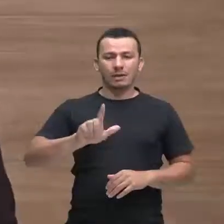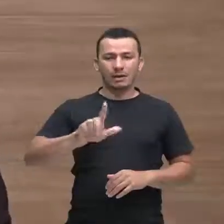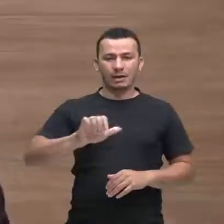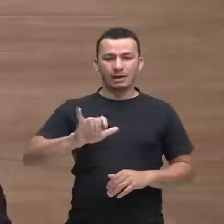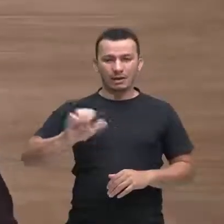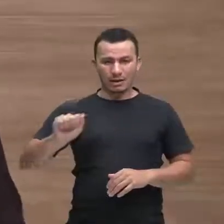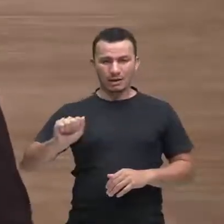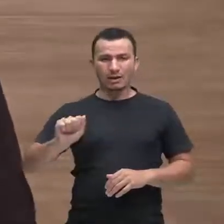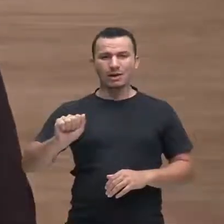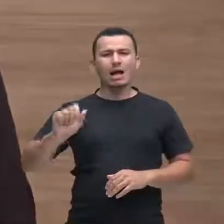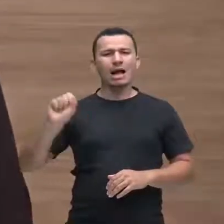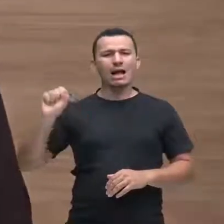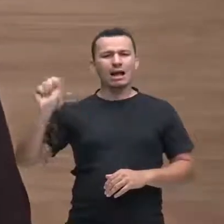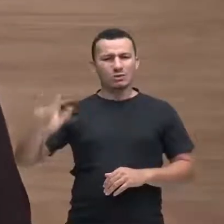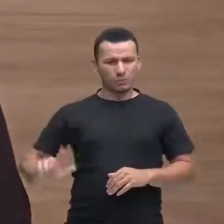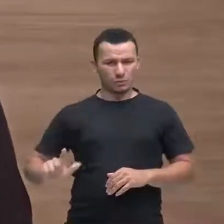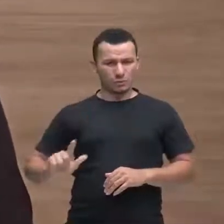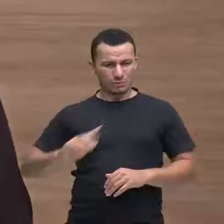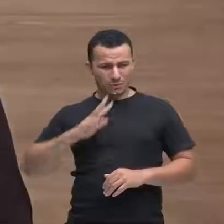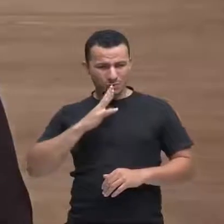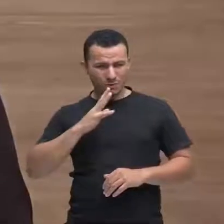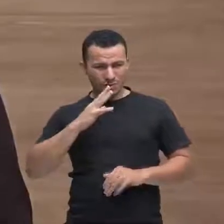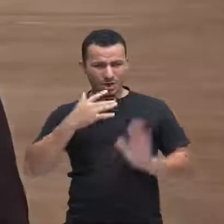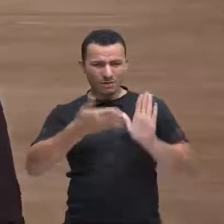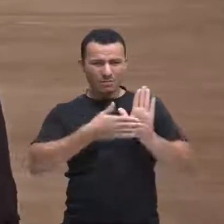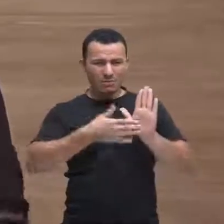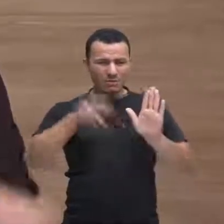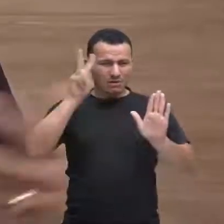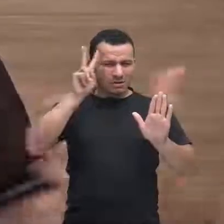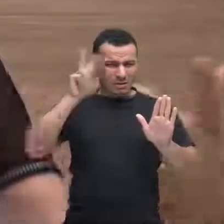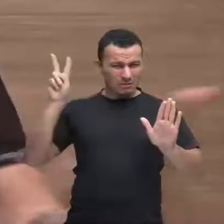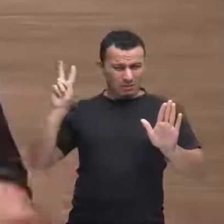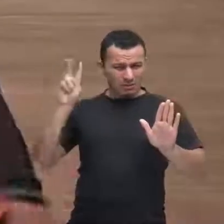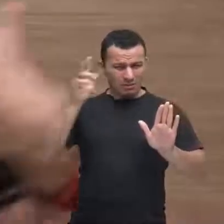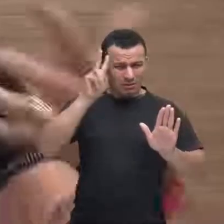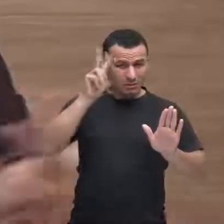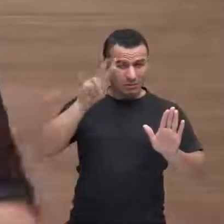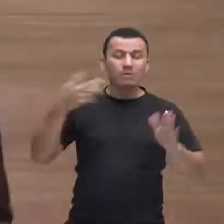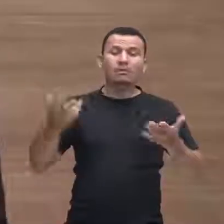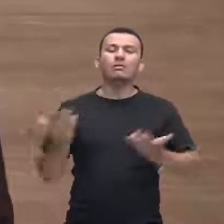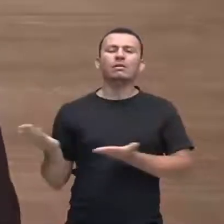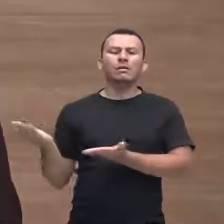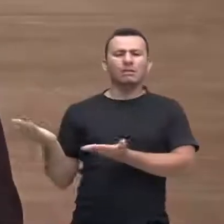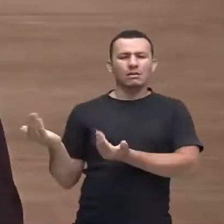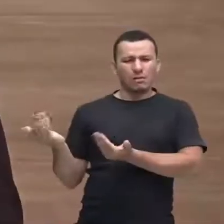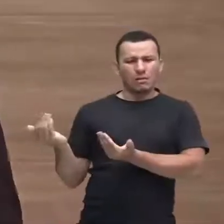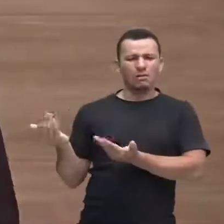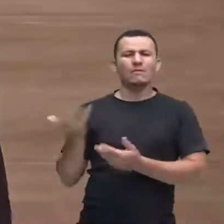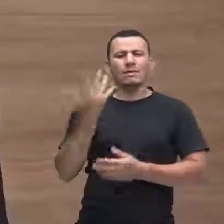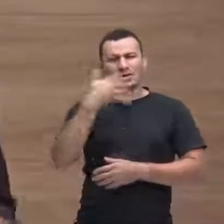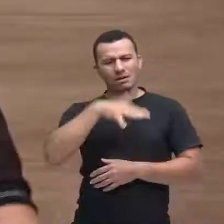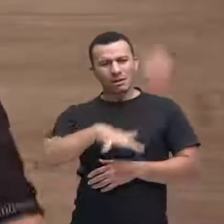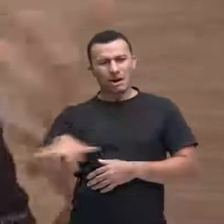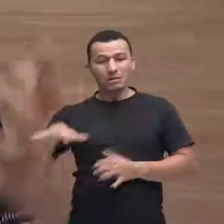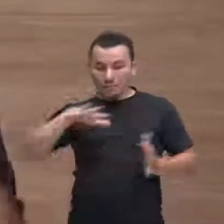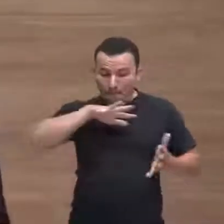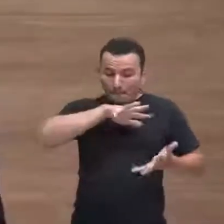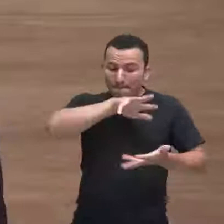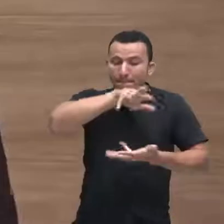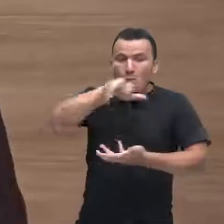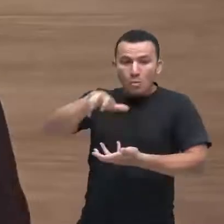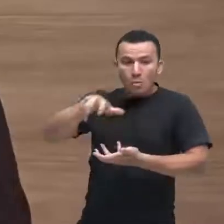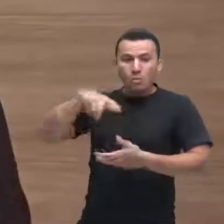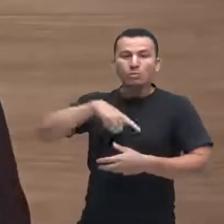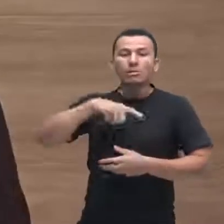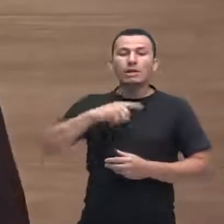ouvi, sim. Então, em que alunos, crianças e adolescentes do mundo inteiro recebiam ordens